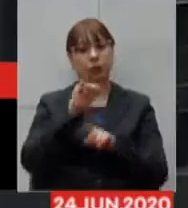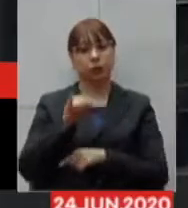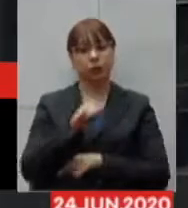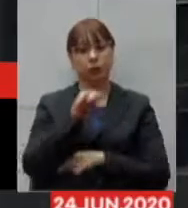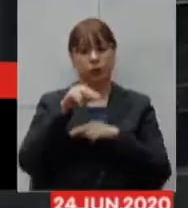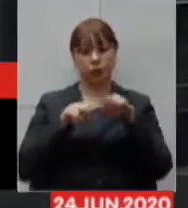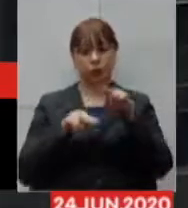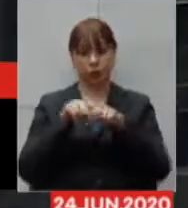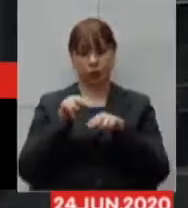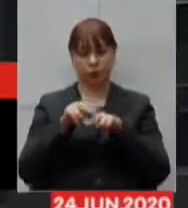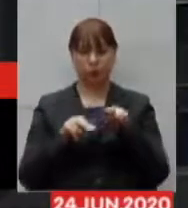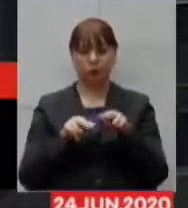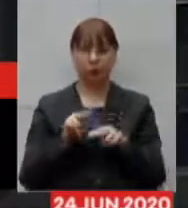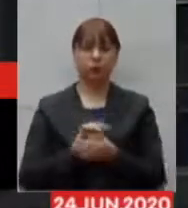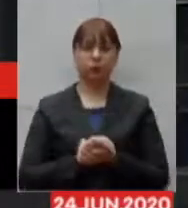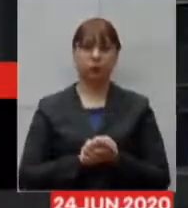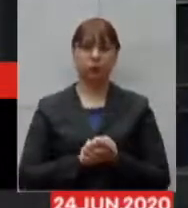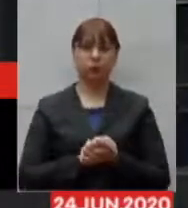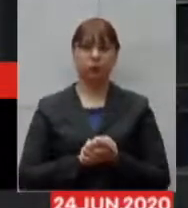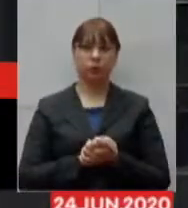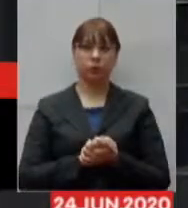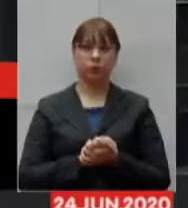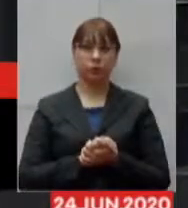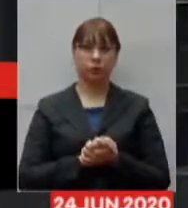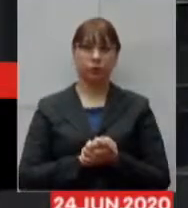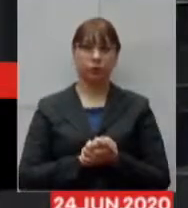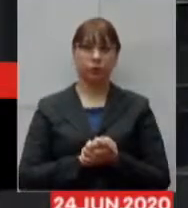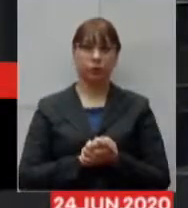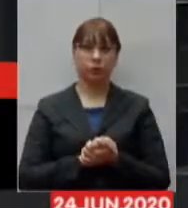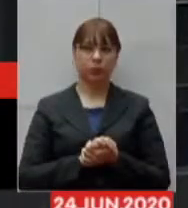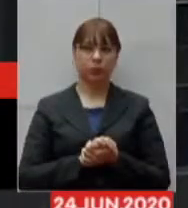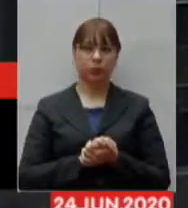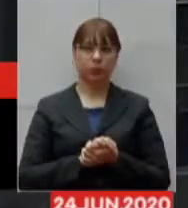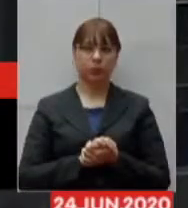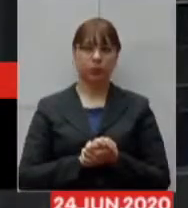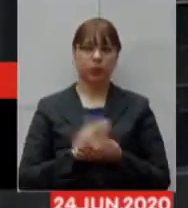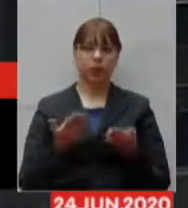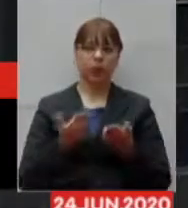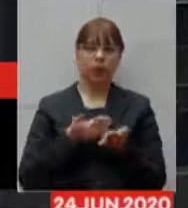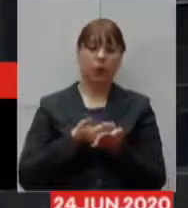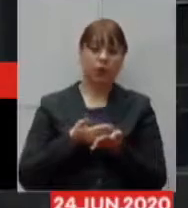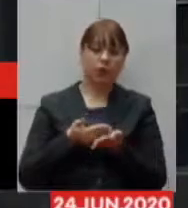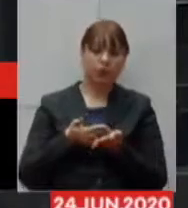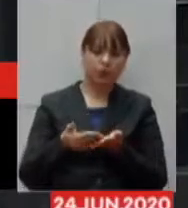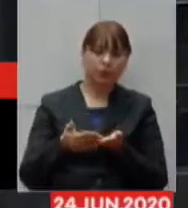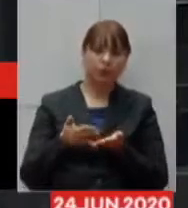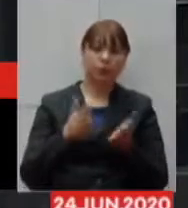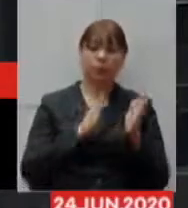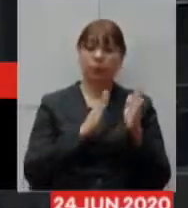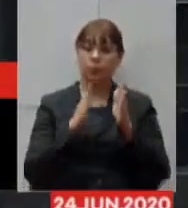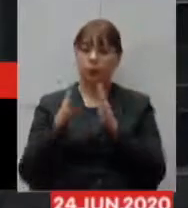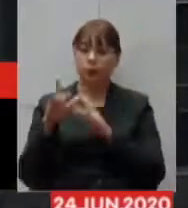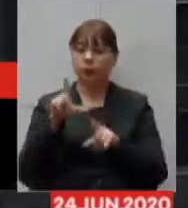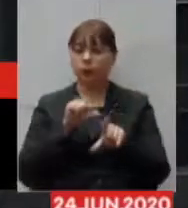Então, vamos partir agora para um processo de seleção pública para